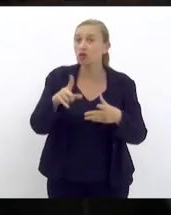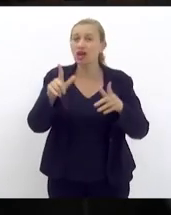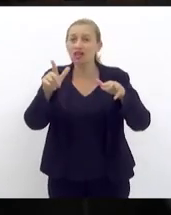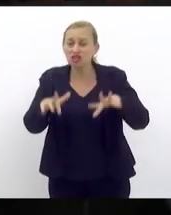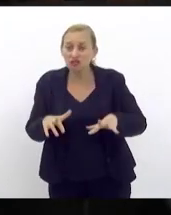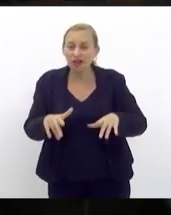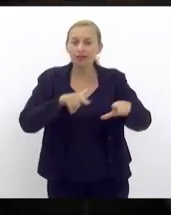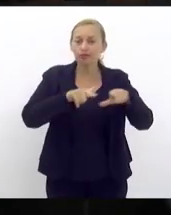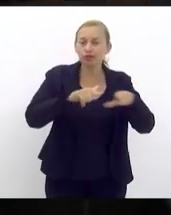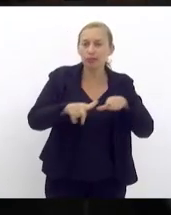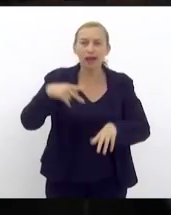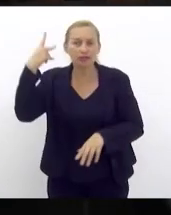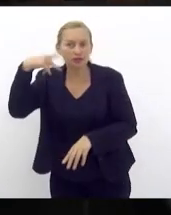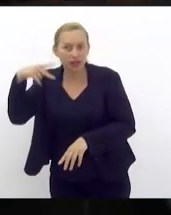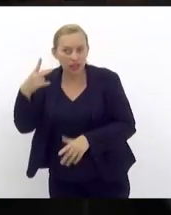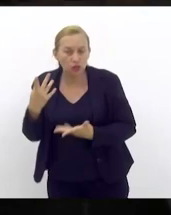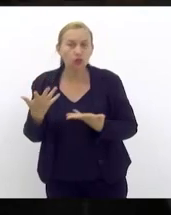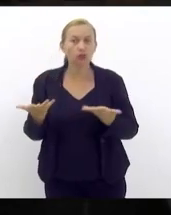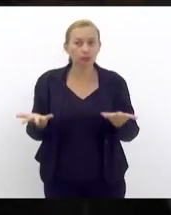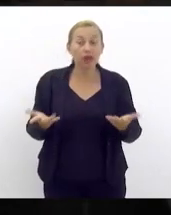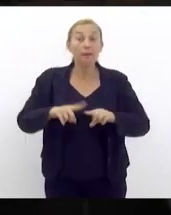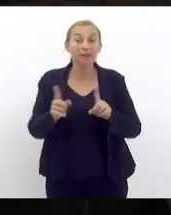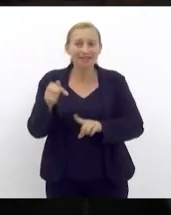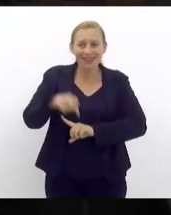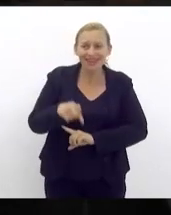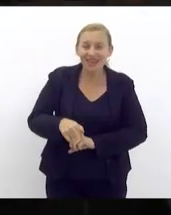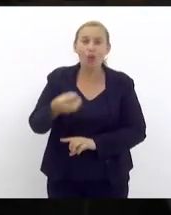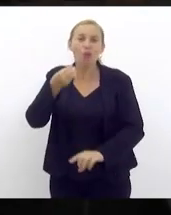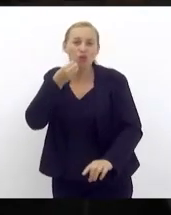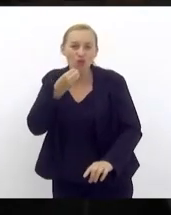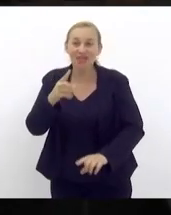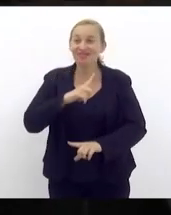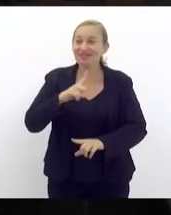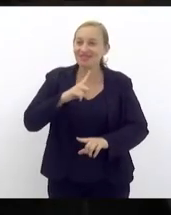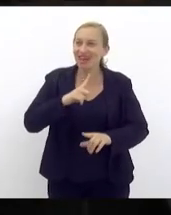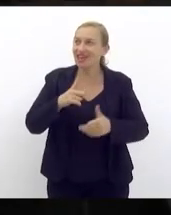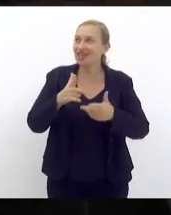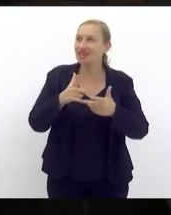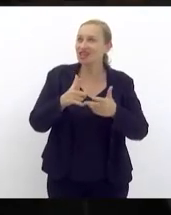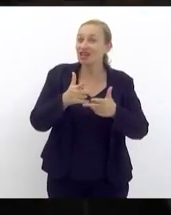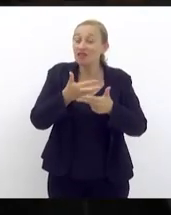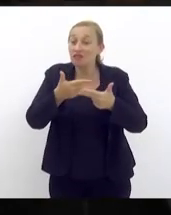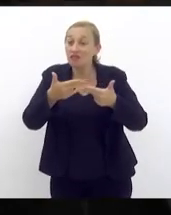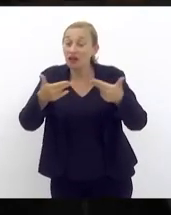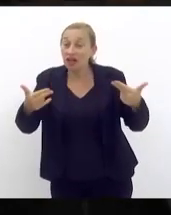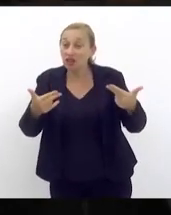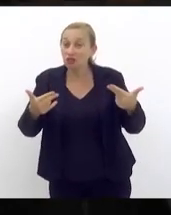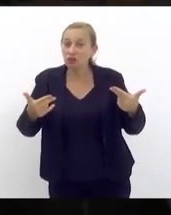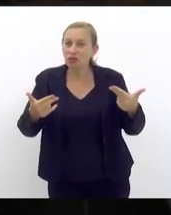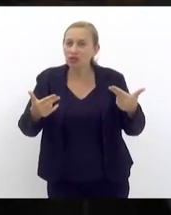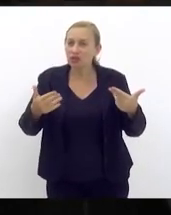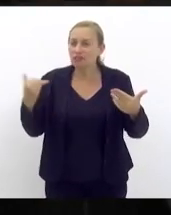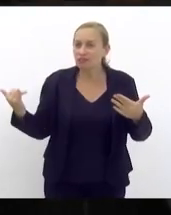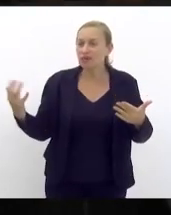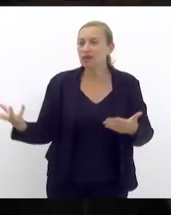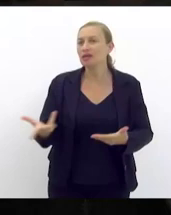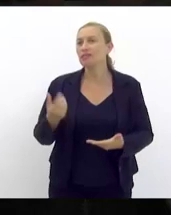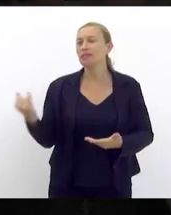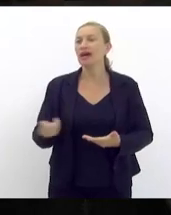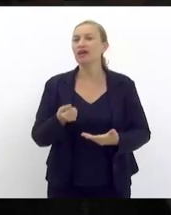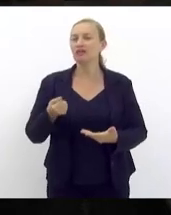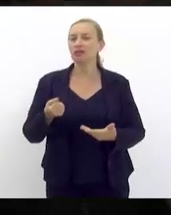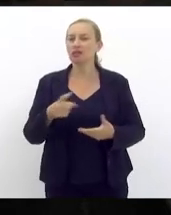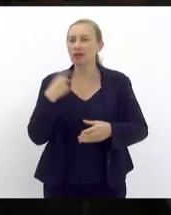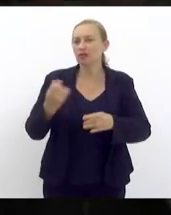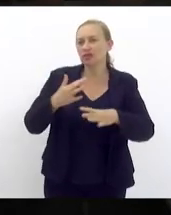do trabalho vereador mas aqui a gente tem a oportunidade de levar coisas significativas pra nossa cidade aqui